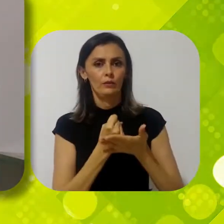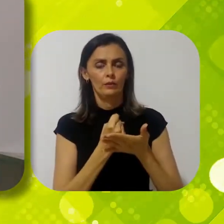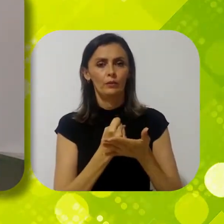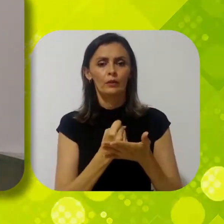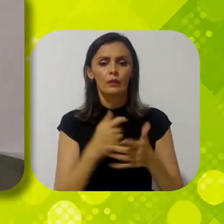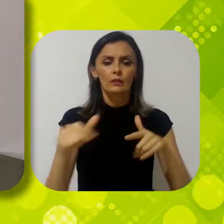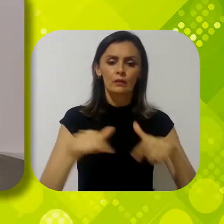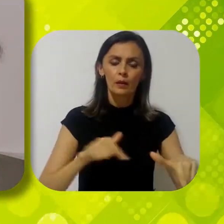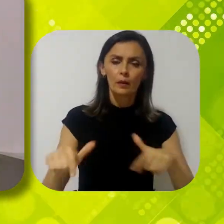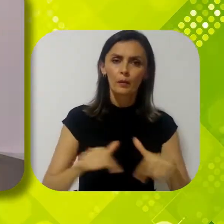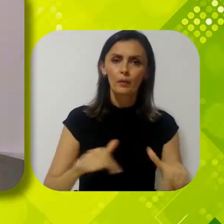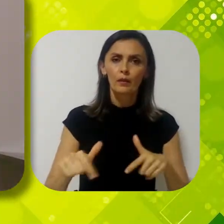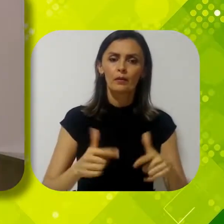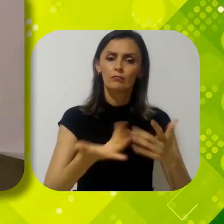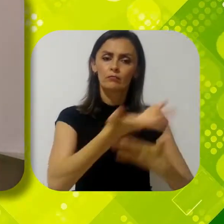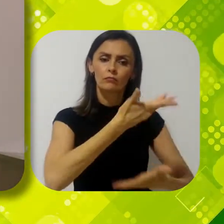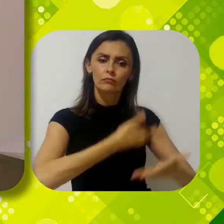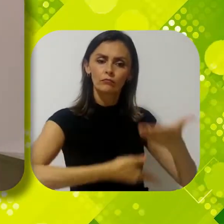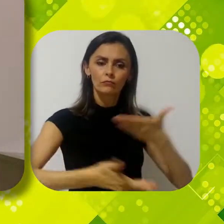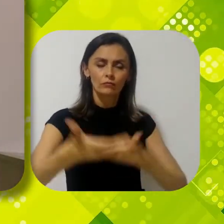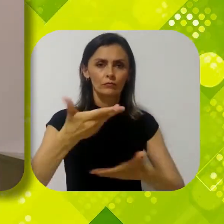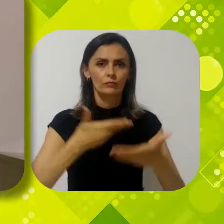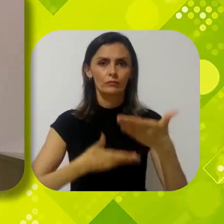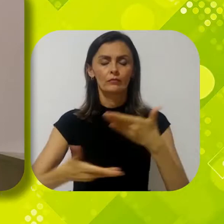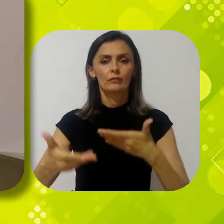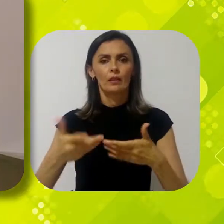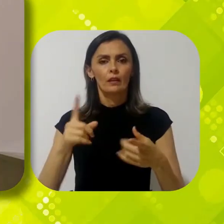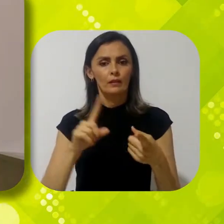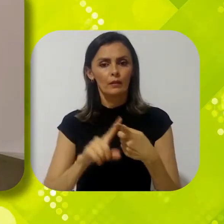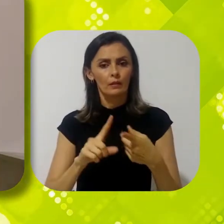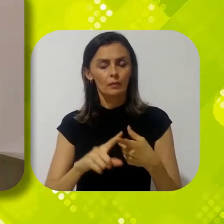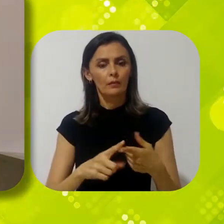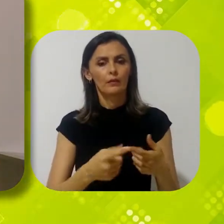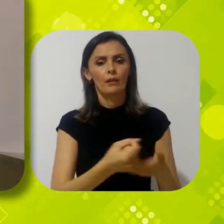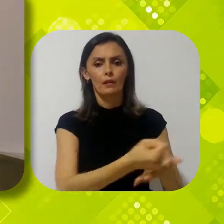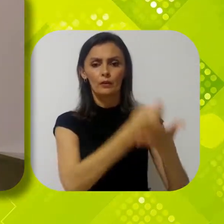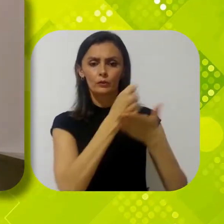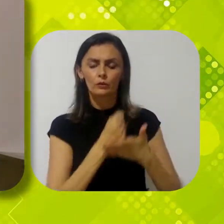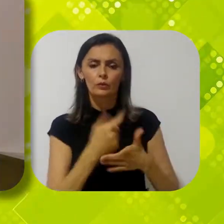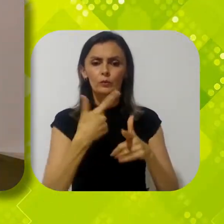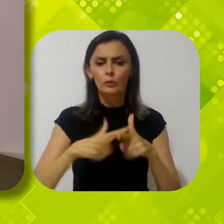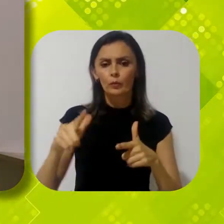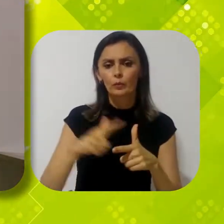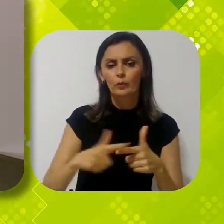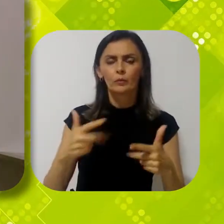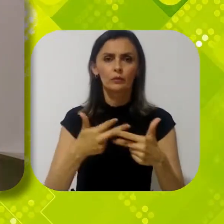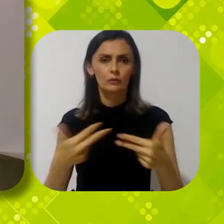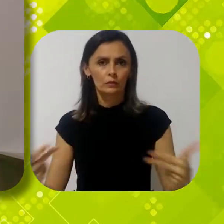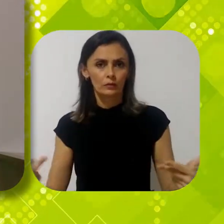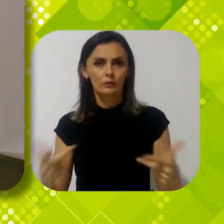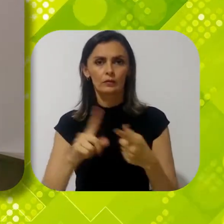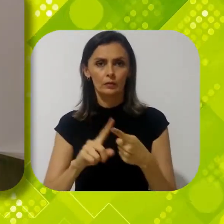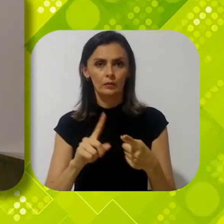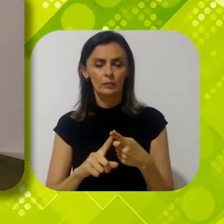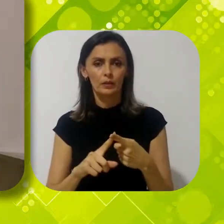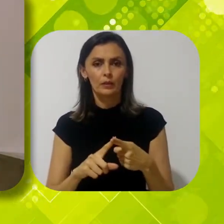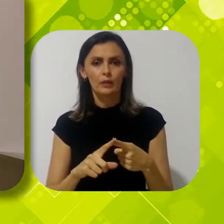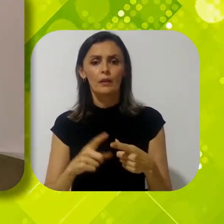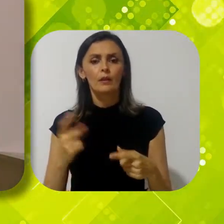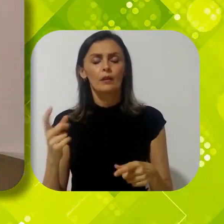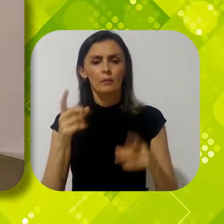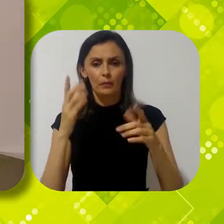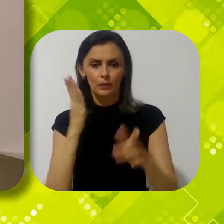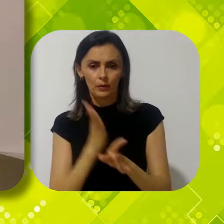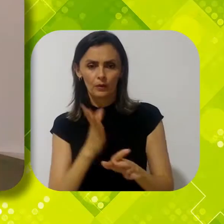melhor forma possível, questionando se nós estamos tendo dificuldades no trabalho, não apenas pela questão da